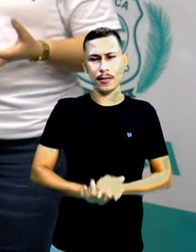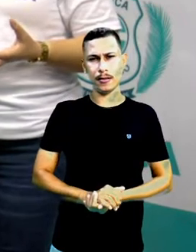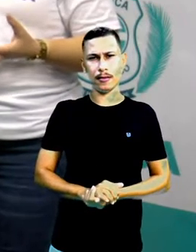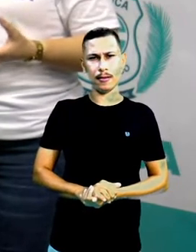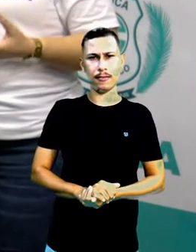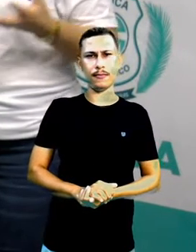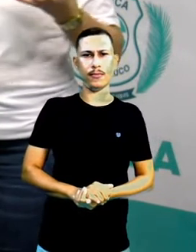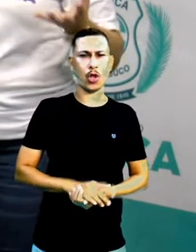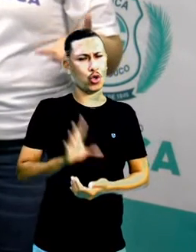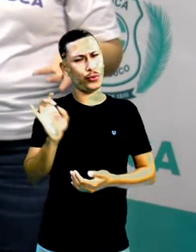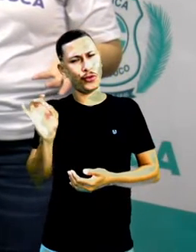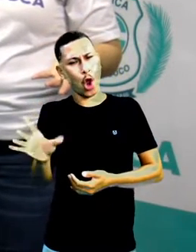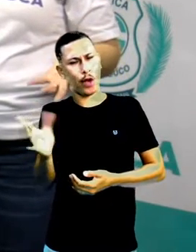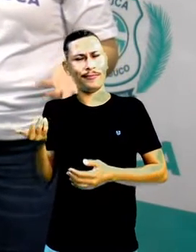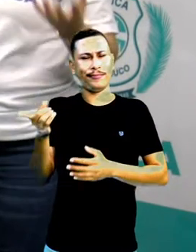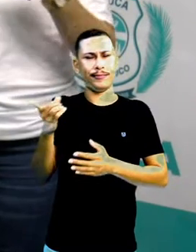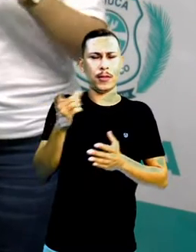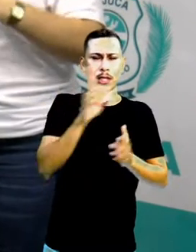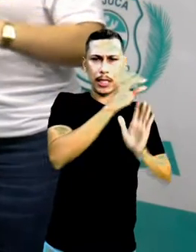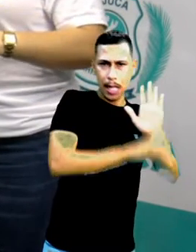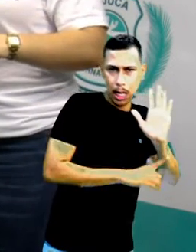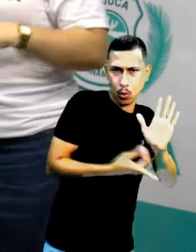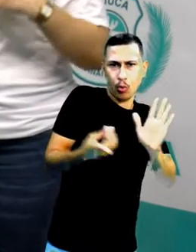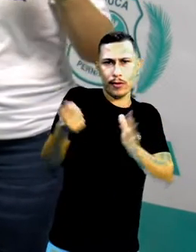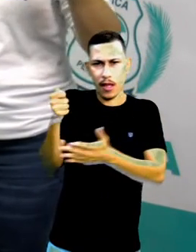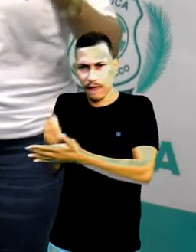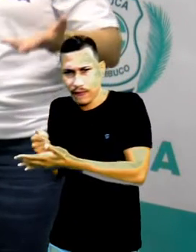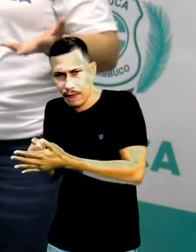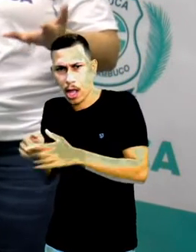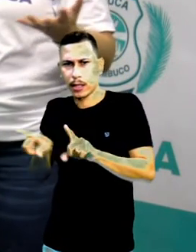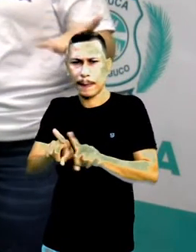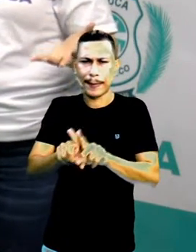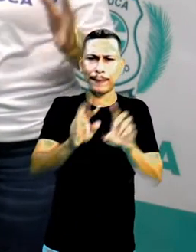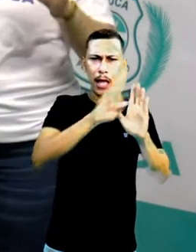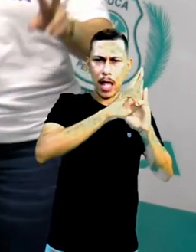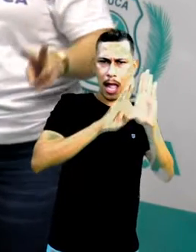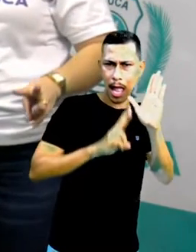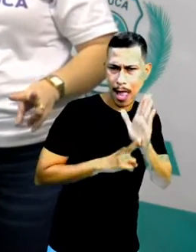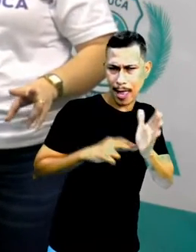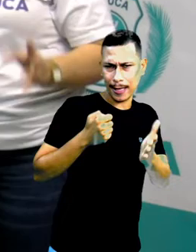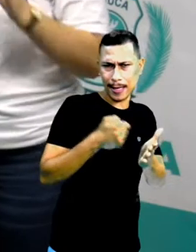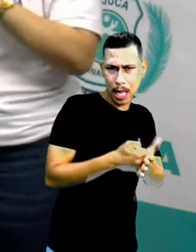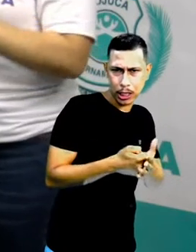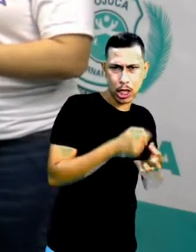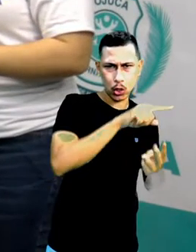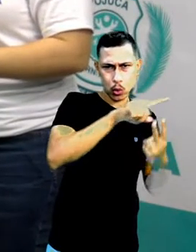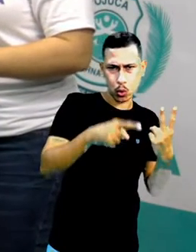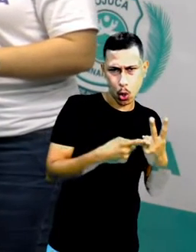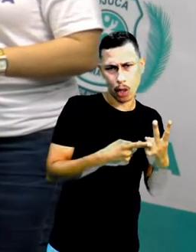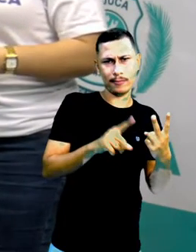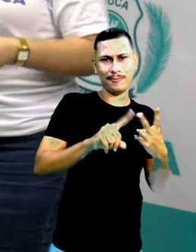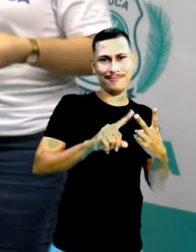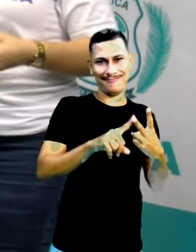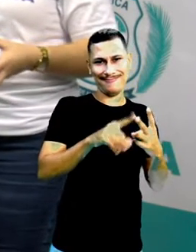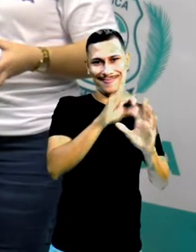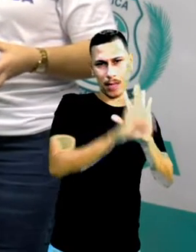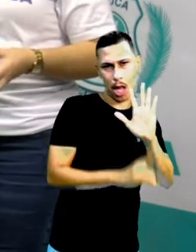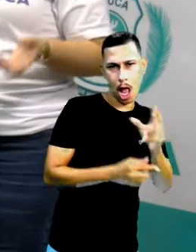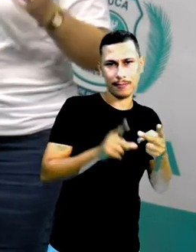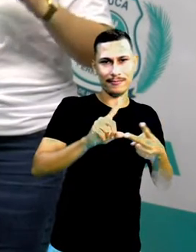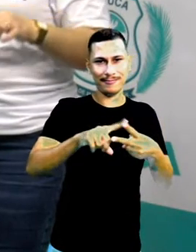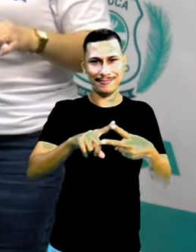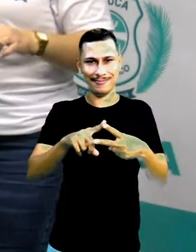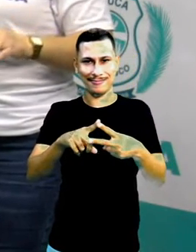só de direitos, mas deveres, mas as normas, elas vêm para nos garantir as duas coisas. Tanto os nossos